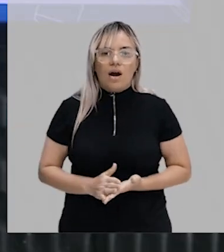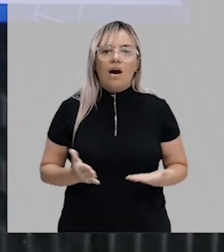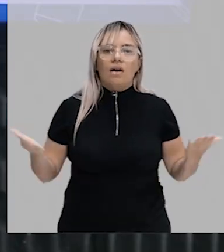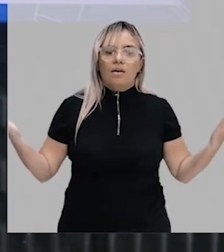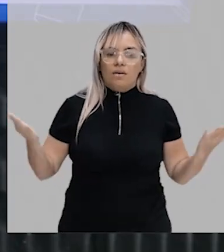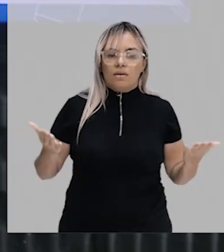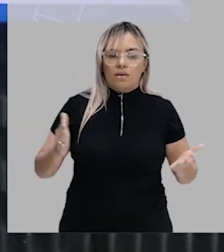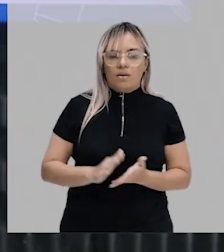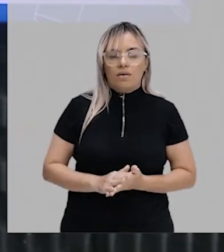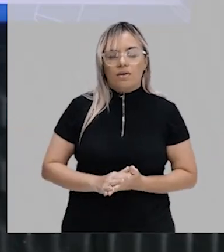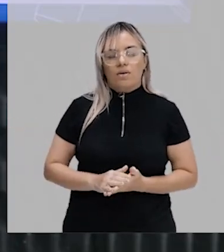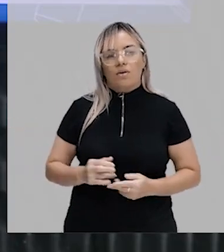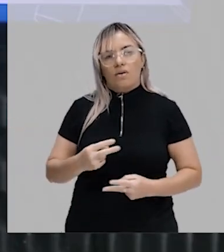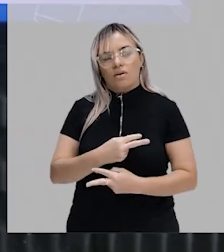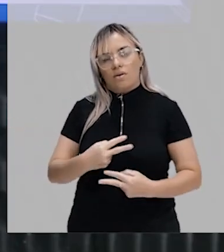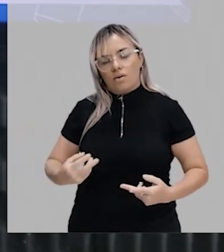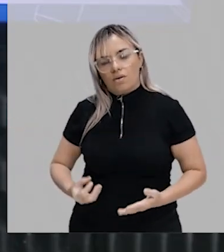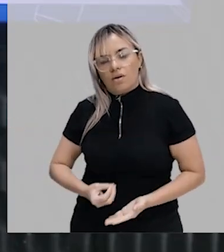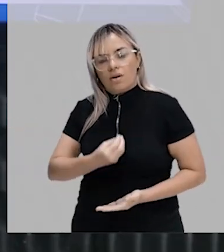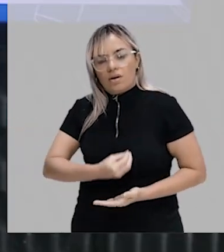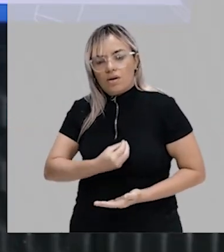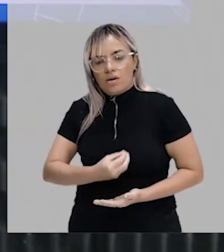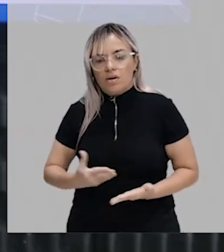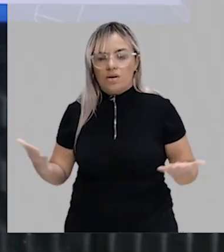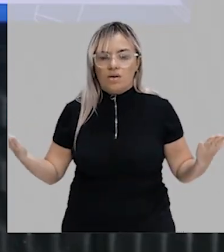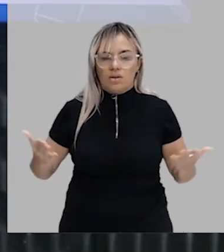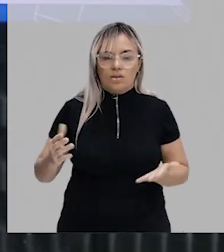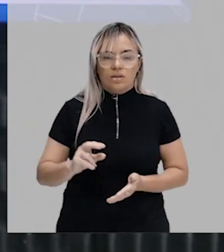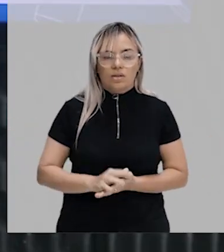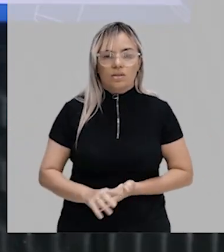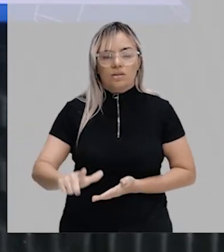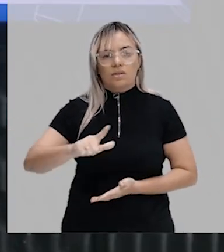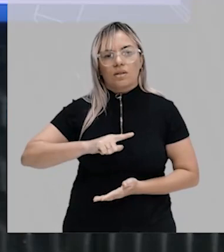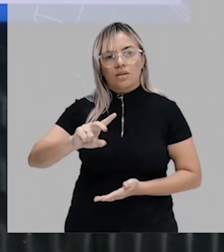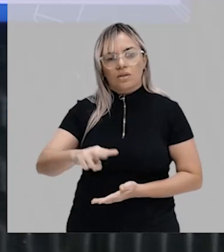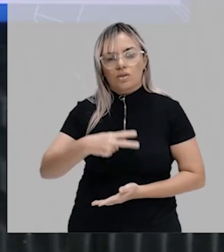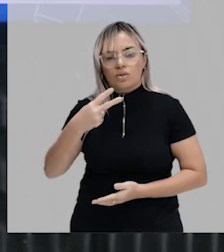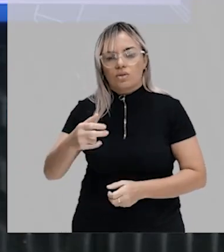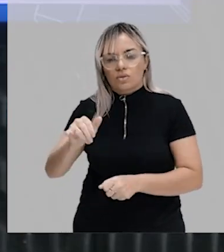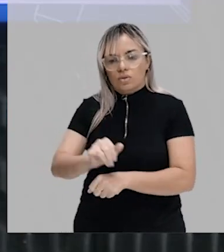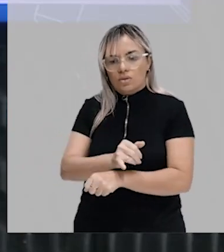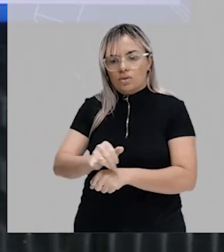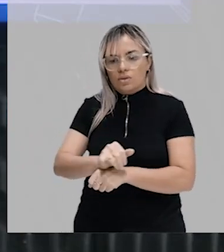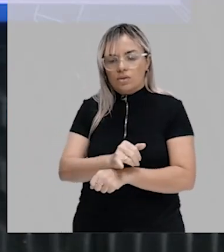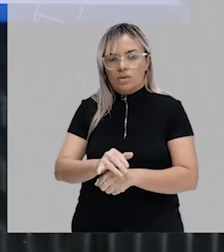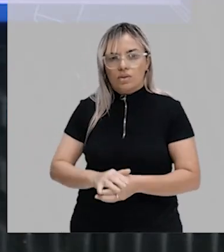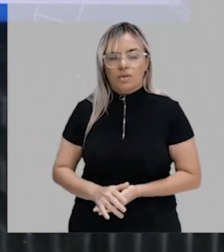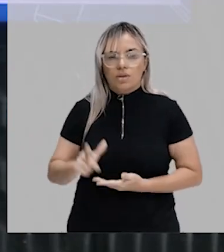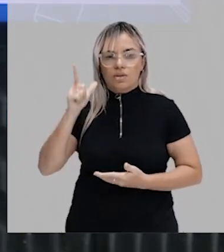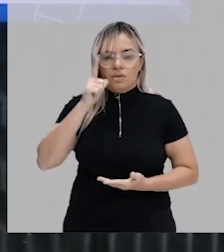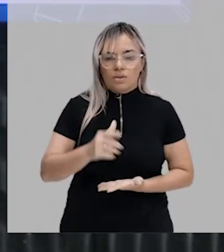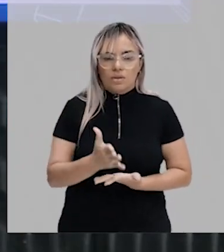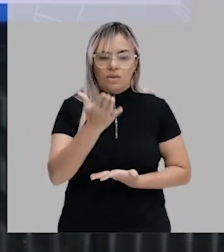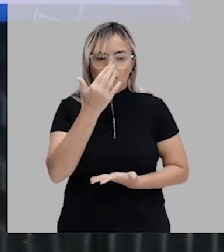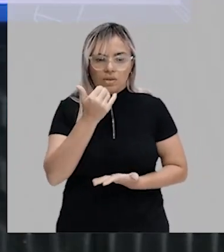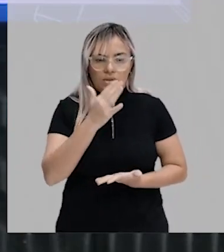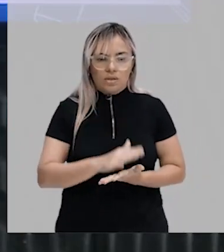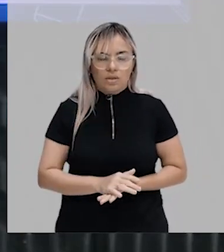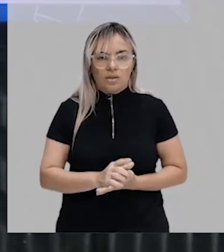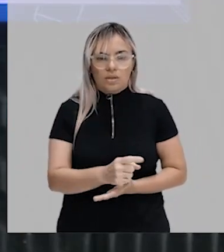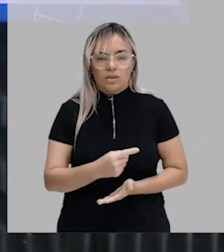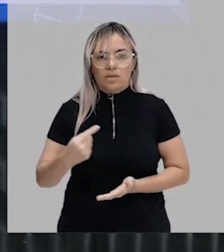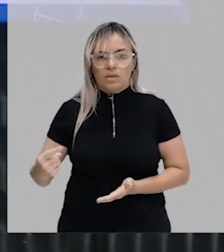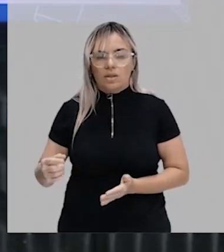atuais têm duas estratégias de obtenção de alimento. Existem aqueles indivíduos que produzem o seu próprio alimento.